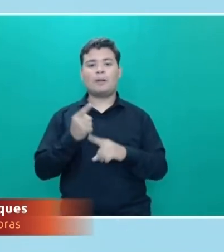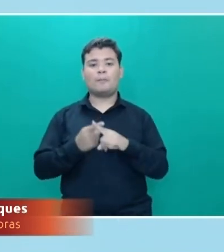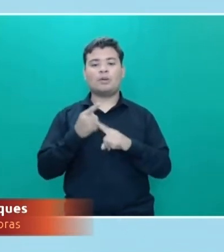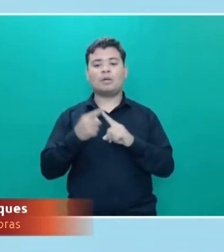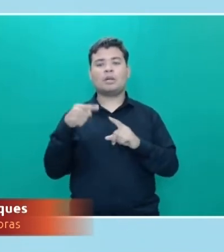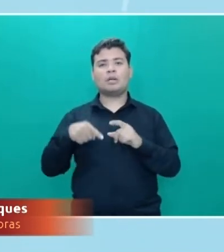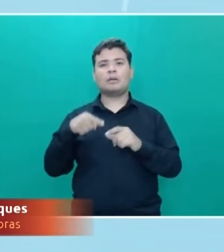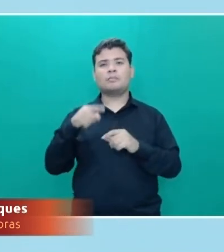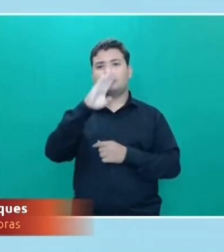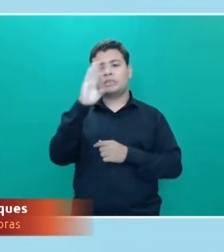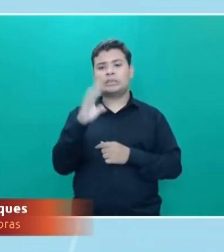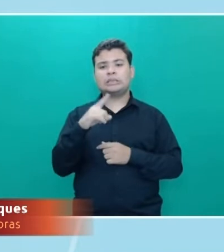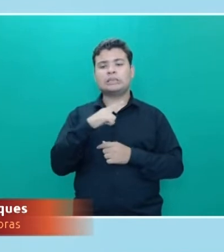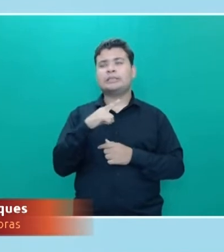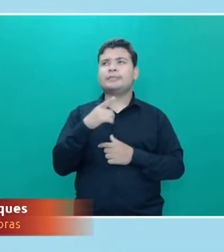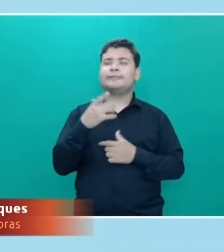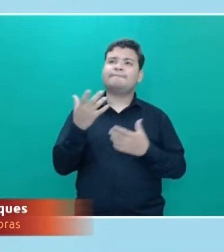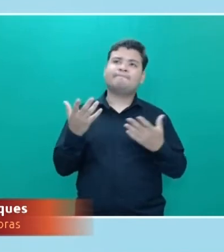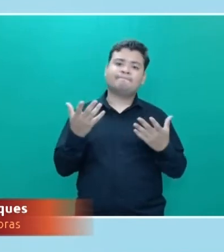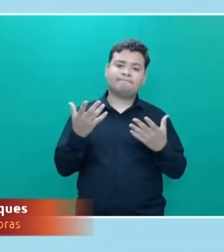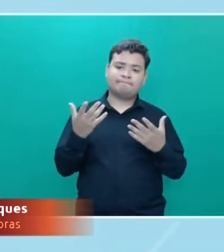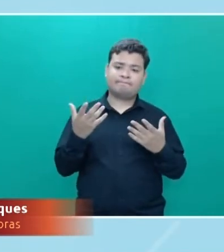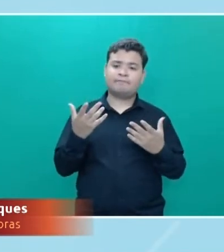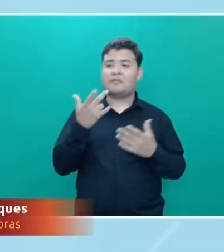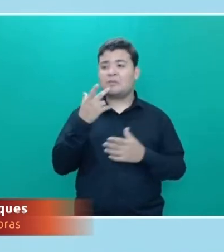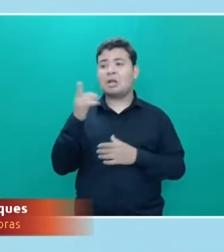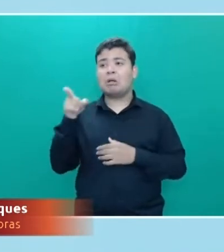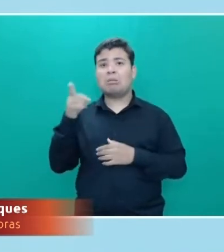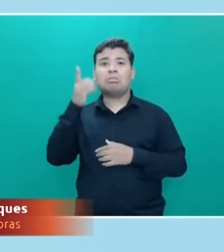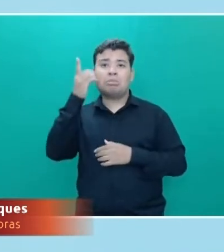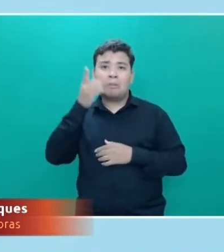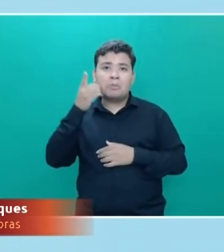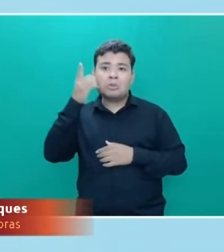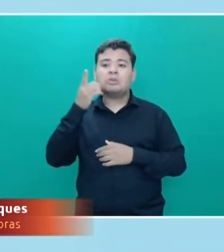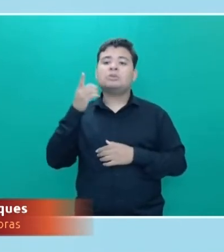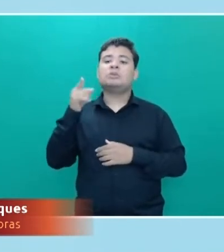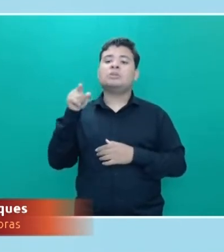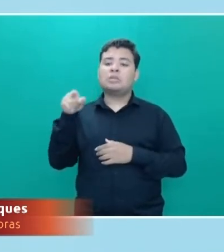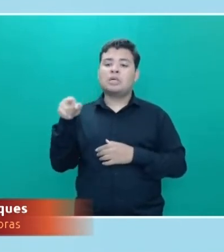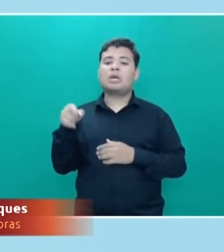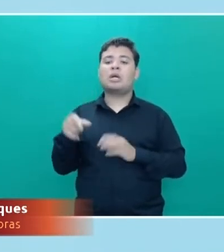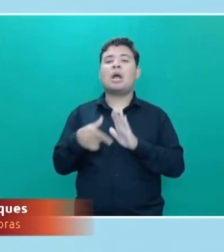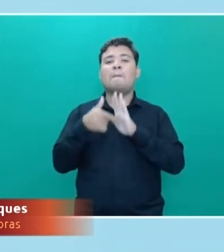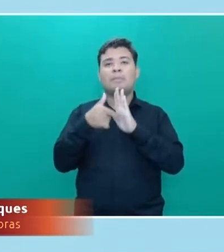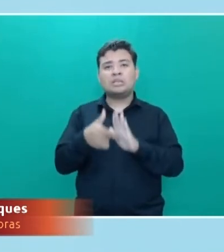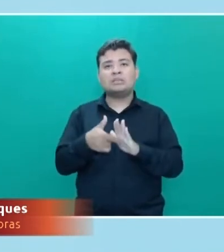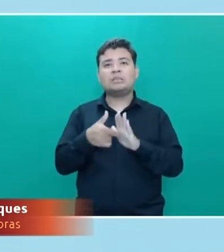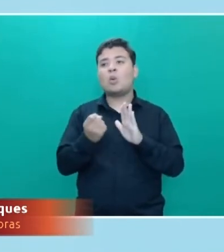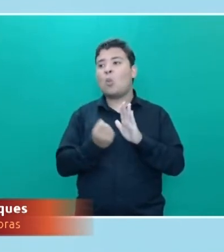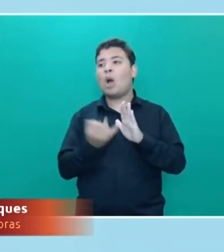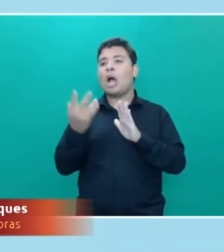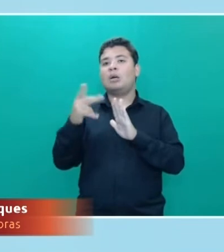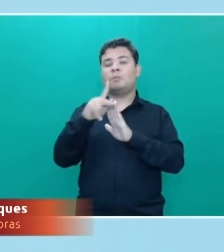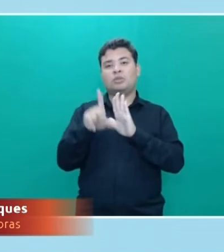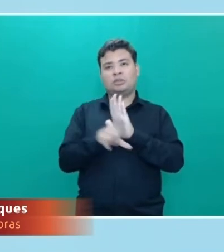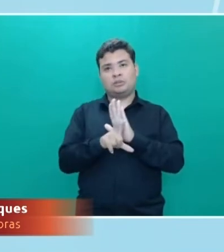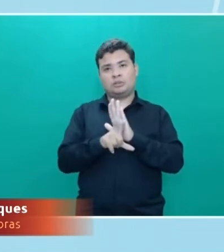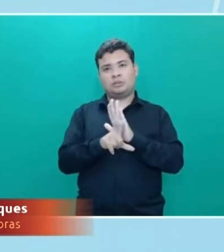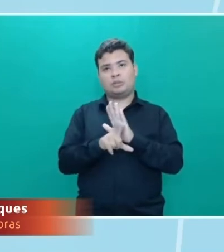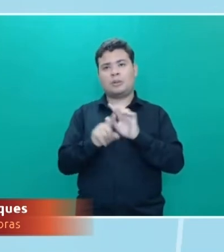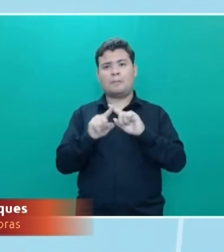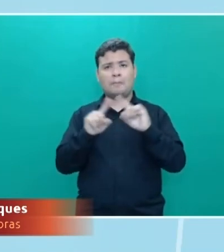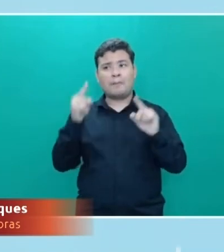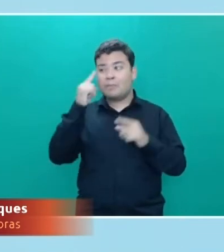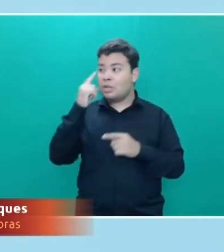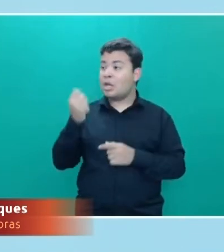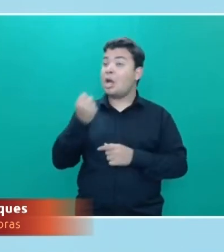aquela coisa de o deputado tal apresenta tantos projetos de lei como se às vezes a quantidade